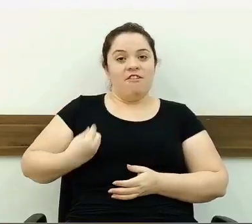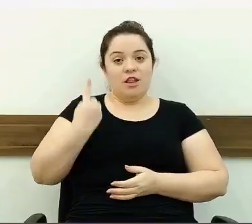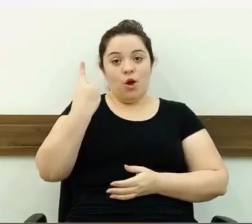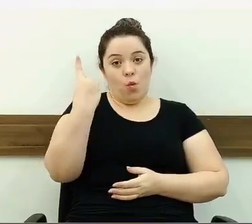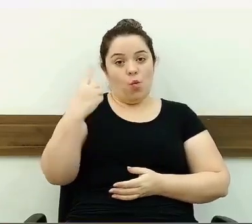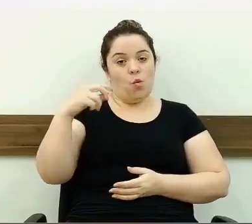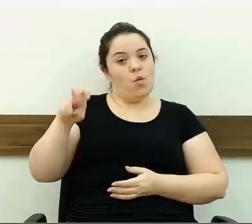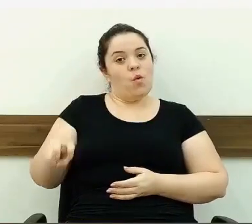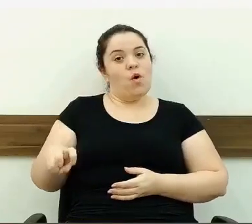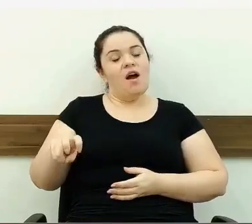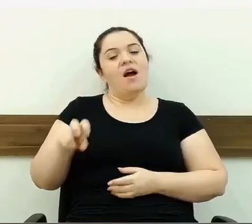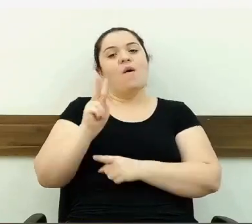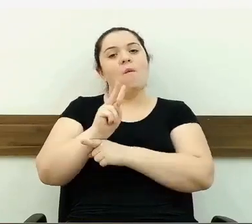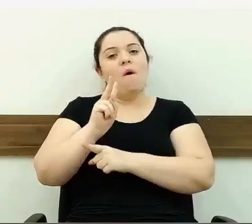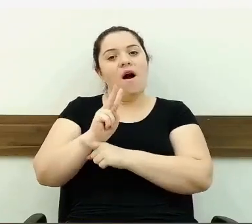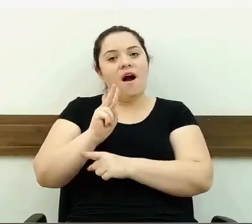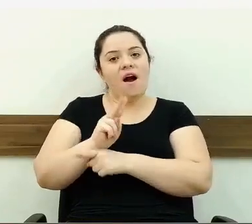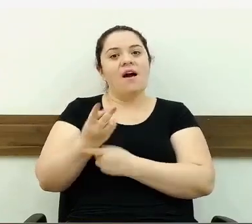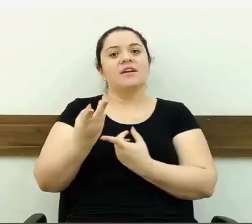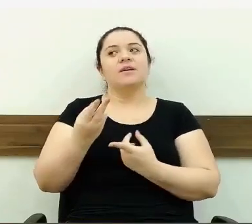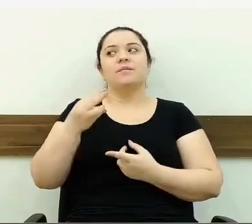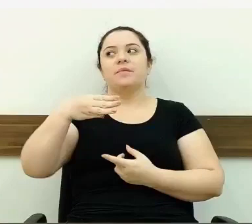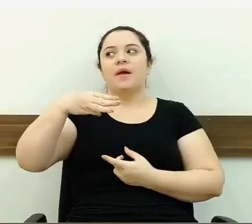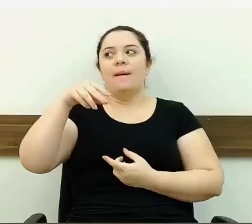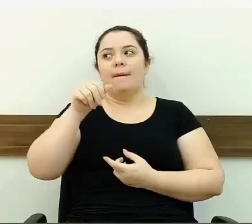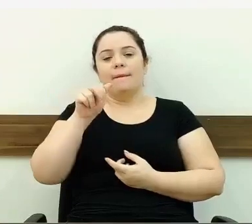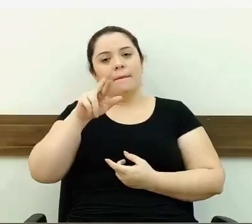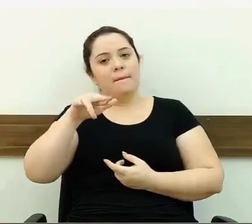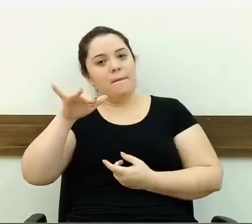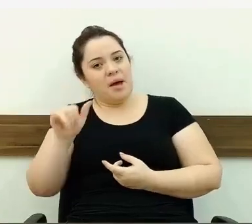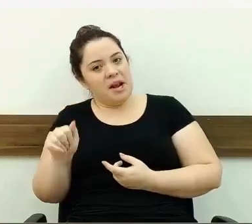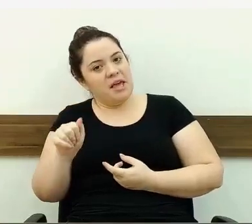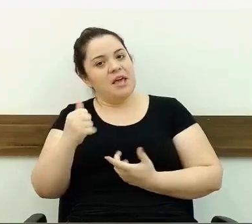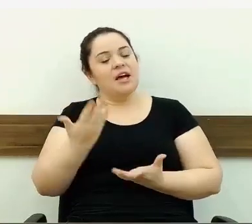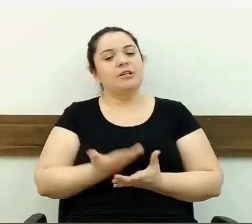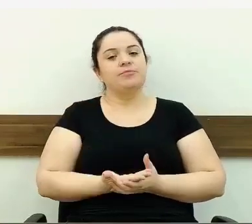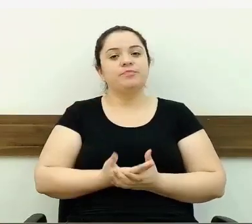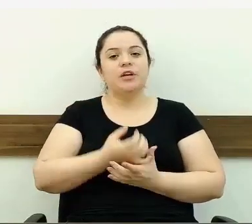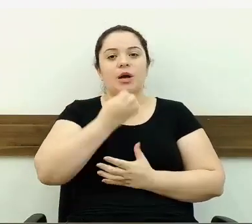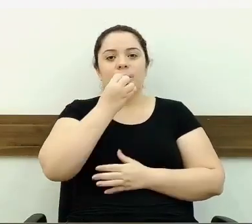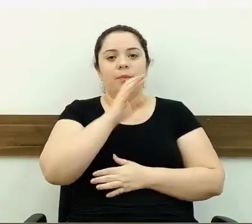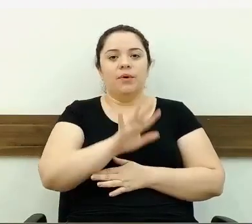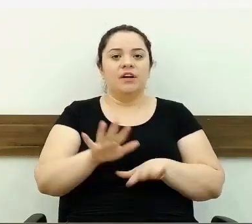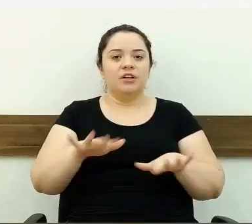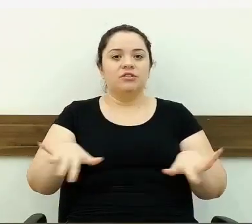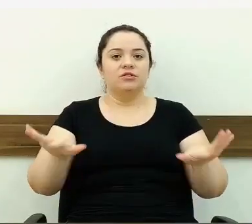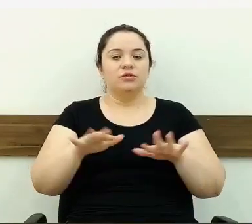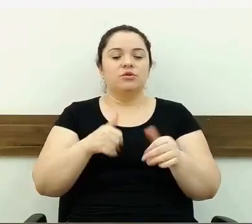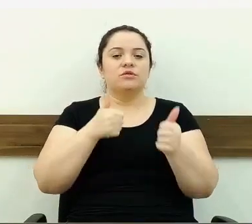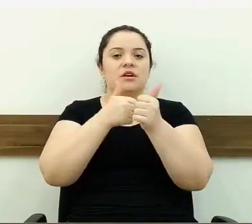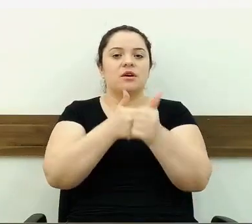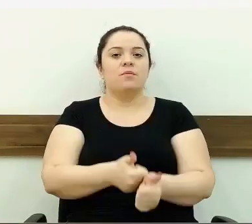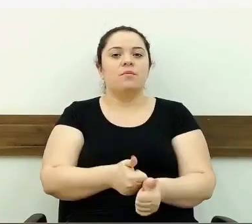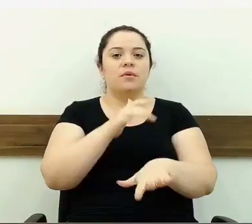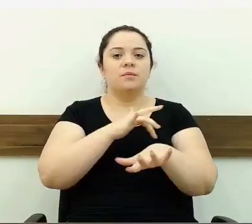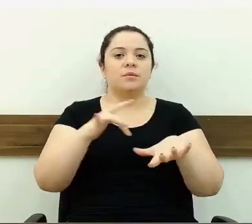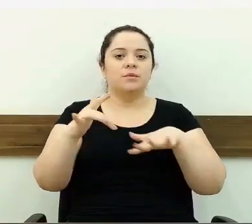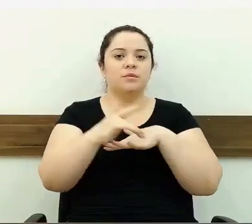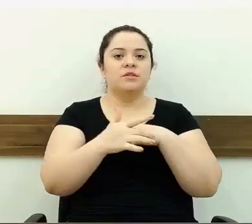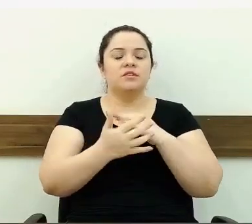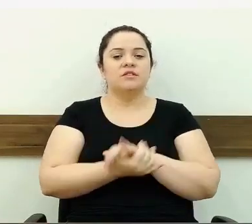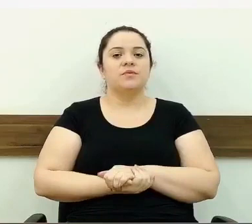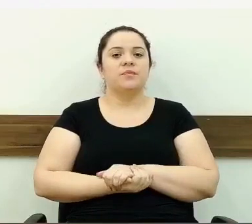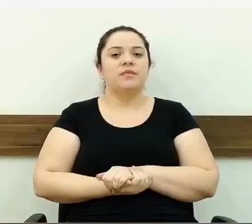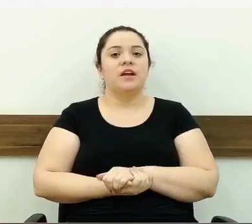e a Maria, esposa do Sérgio. Então, boa tarde a todos que nos acompanham por algum meio de comunicação. Eu vou começar